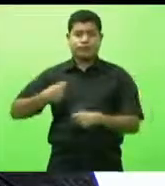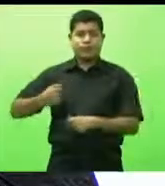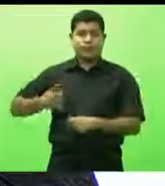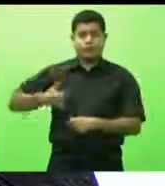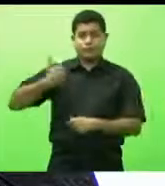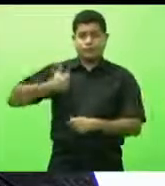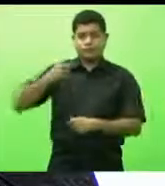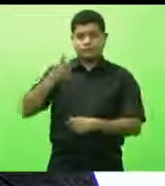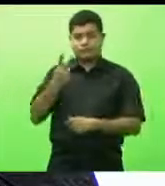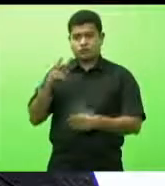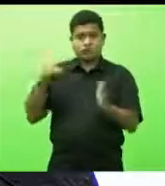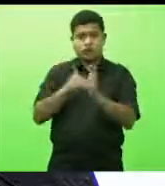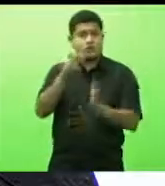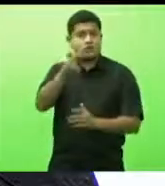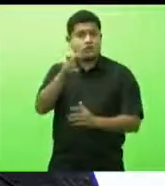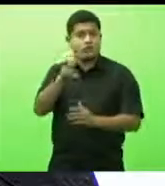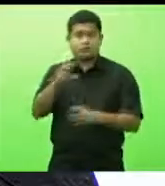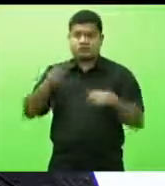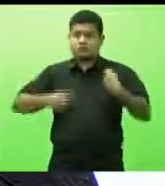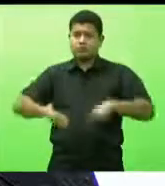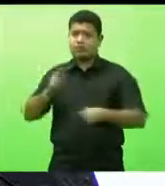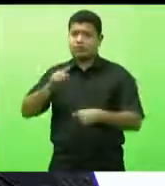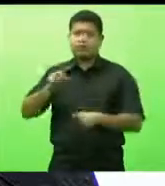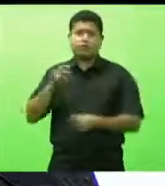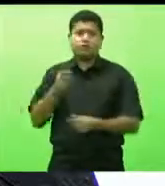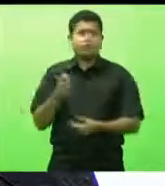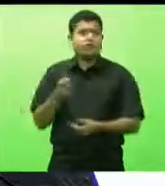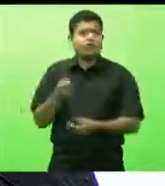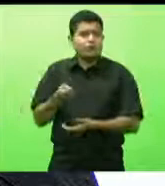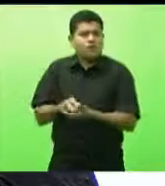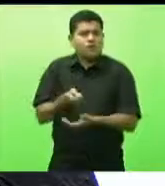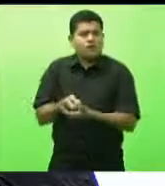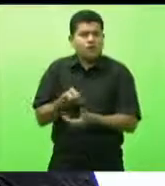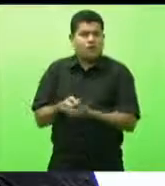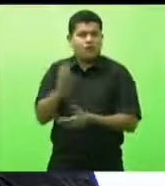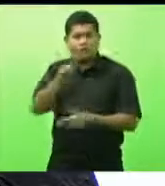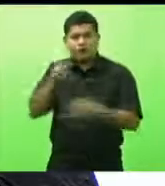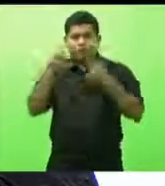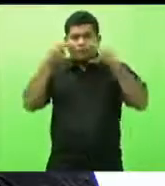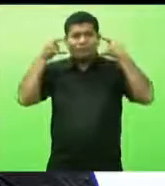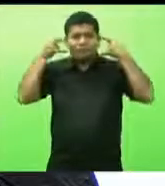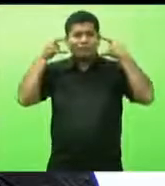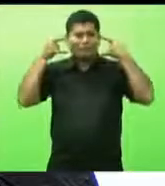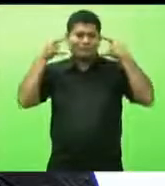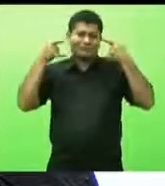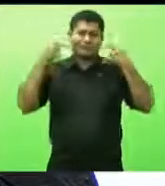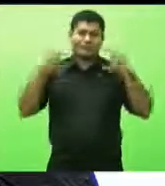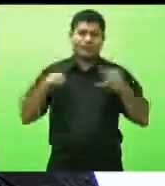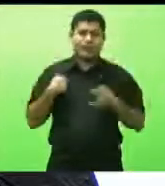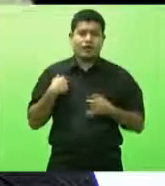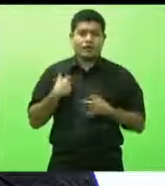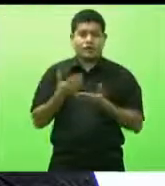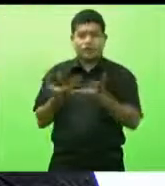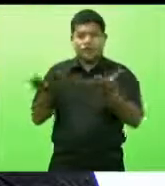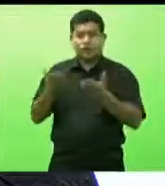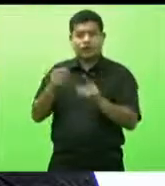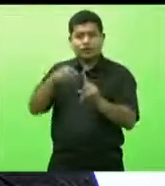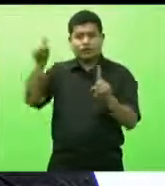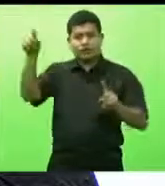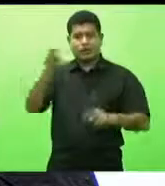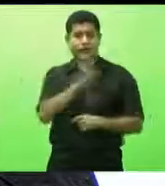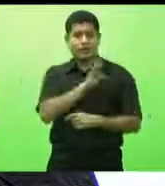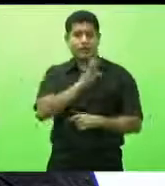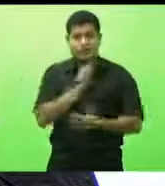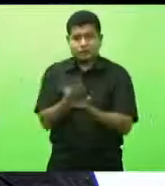que não precisem, não seja obrigatória a utilização de máscara por dados técnicos, por estudos, pelos pediatras, pelos